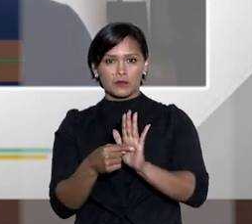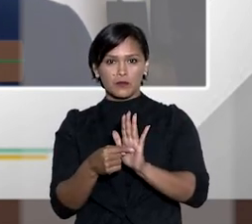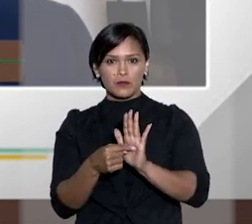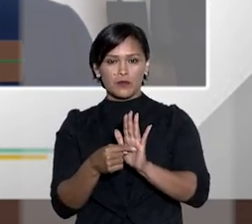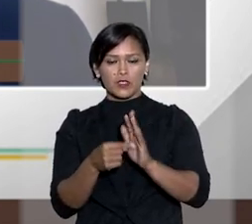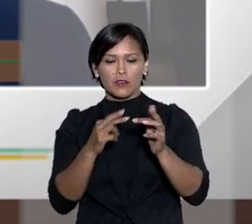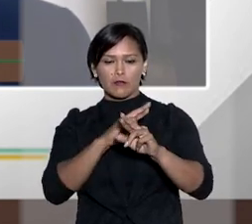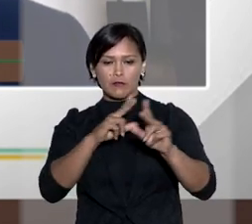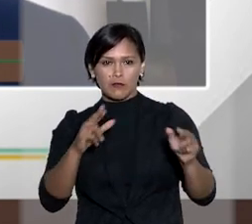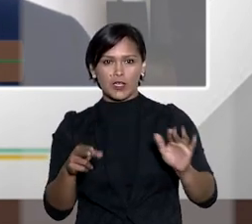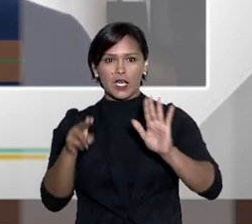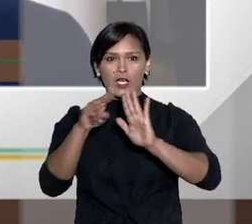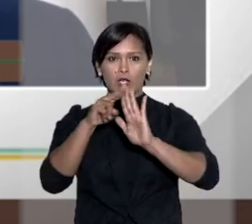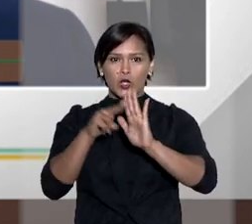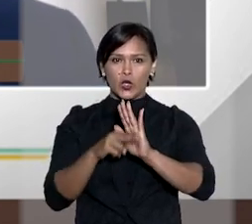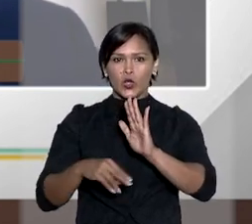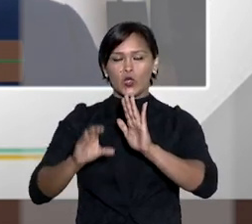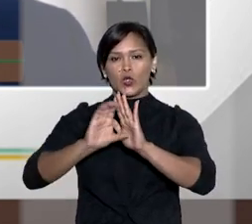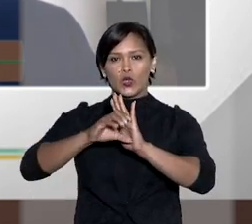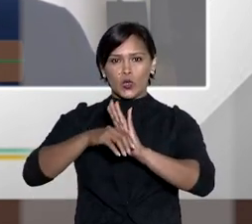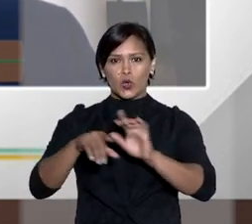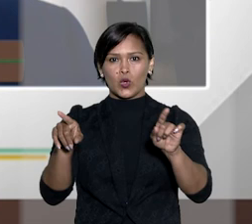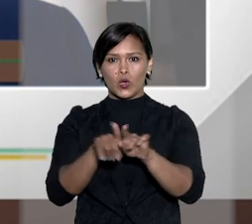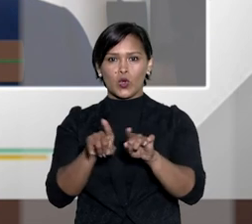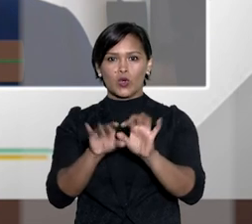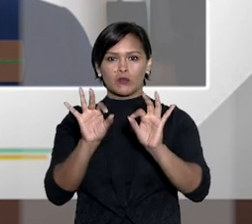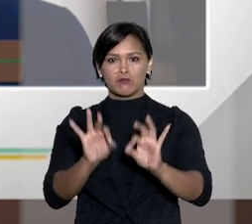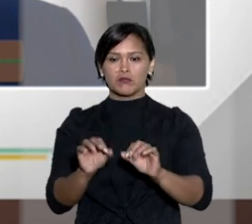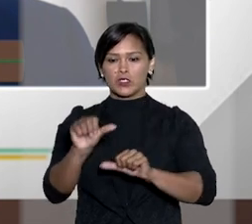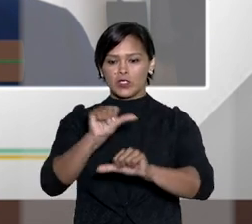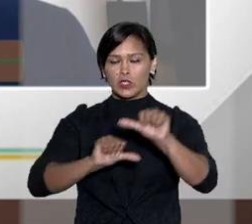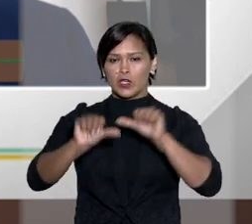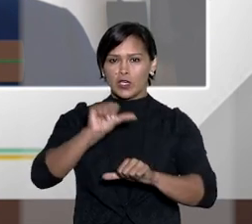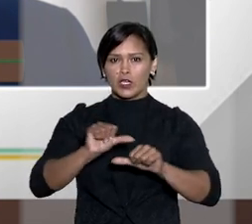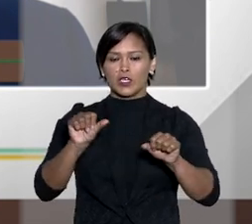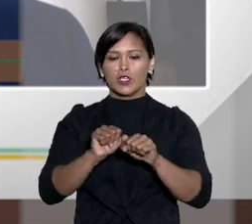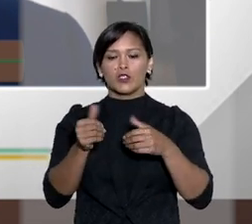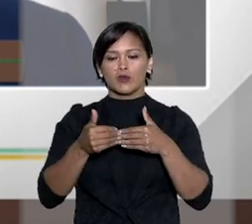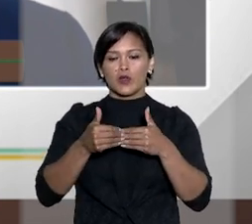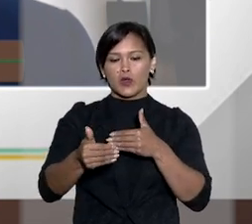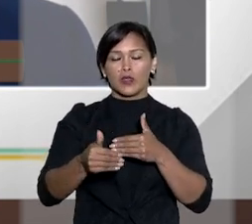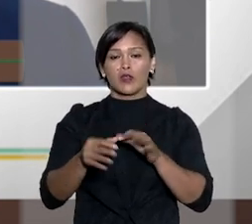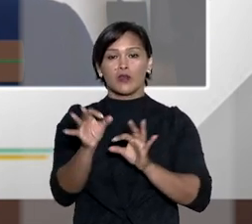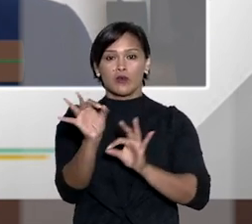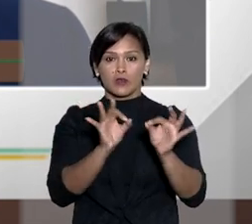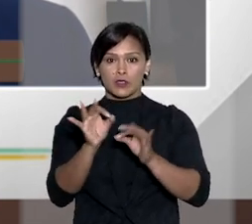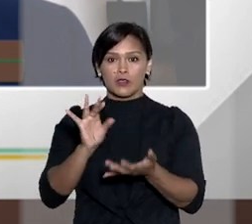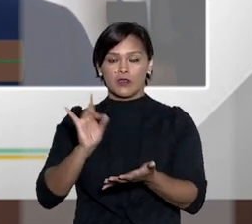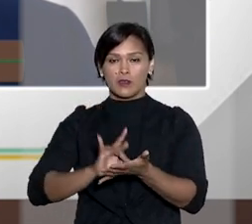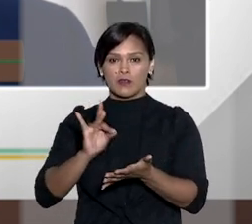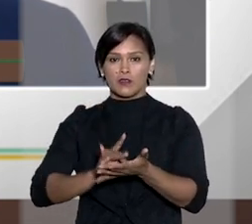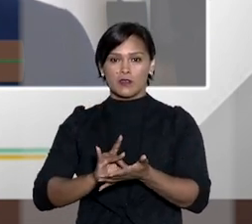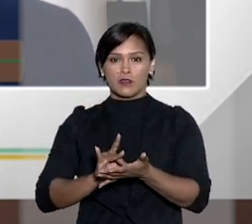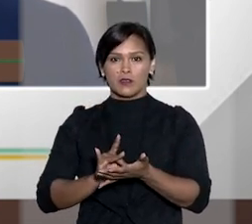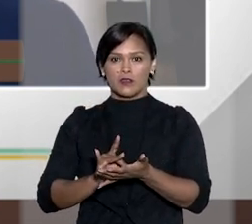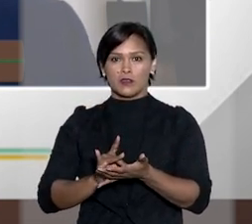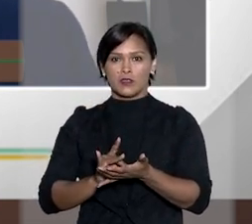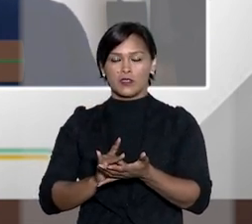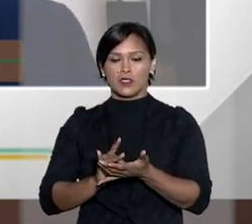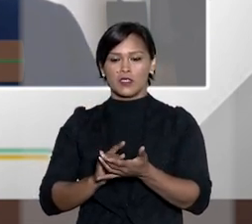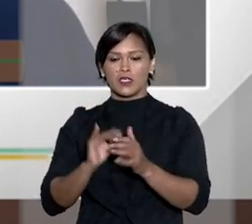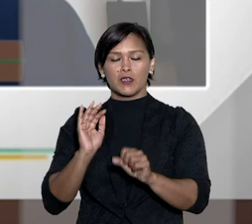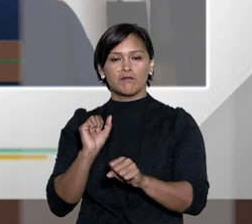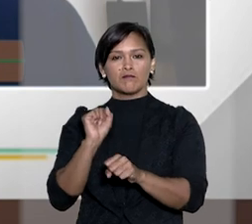desse procedimento não trazendo vários dispositivos do código de processo civil que tornam o rito